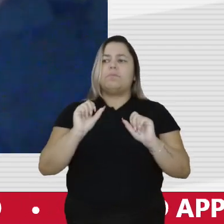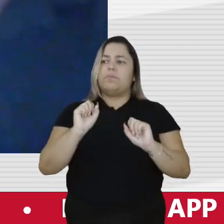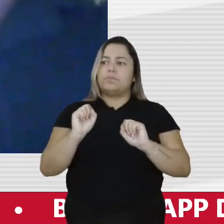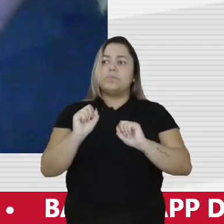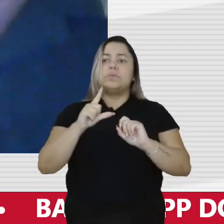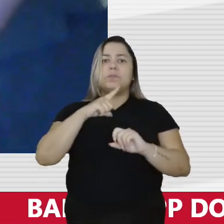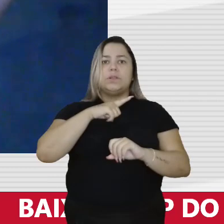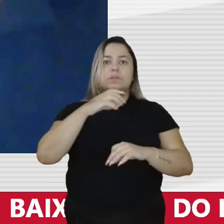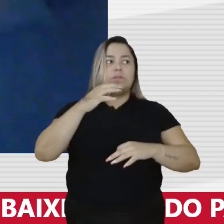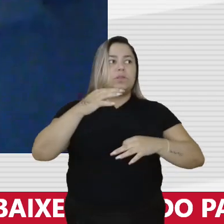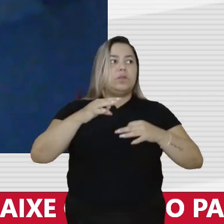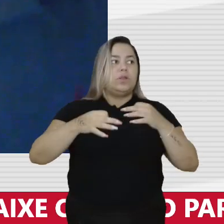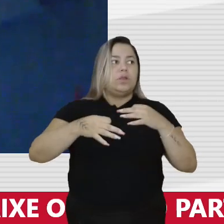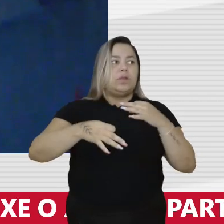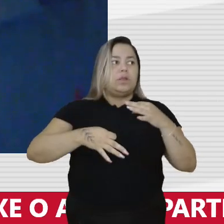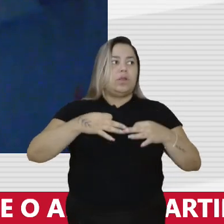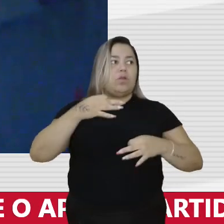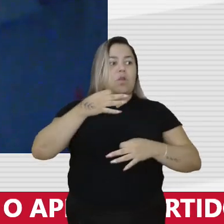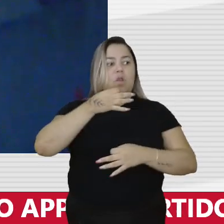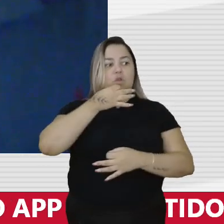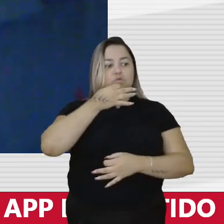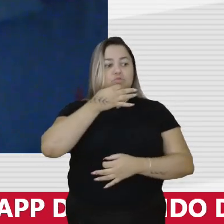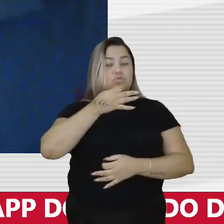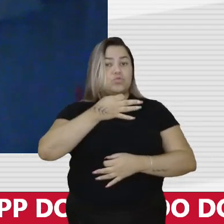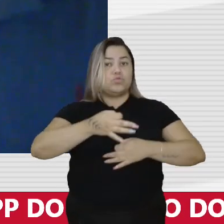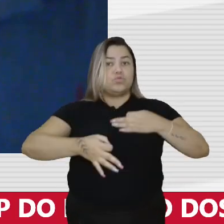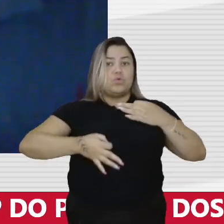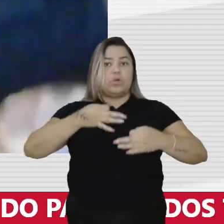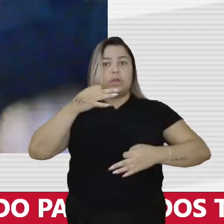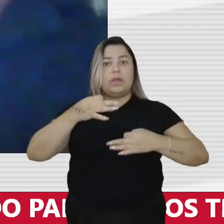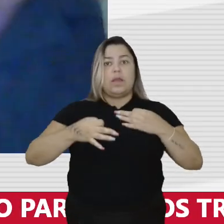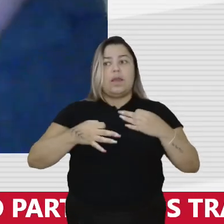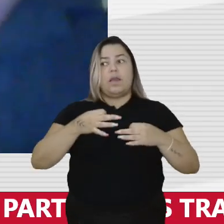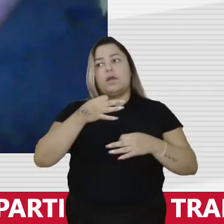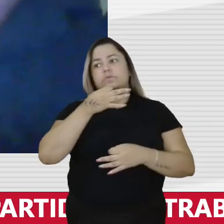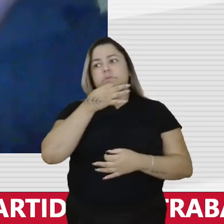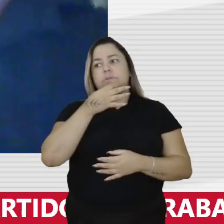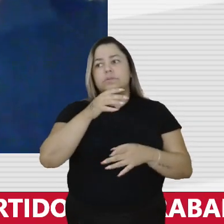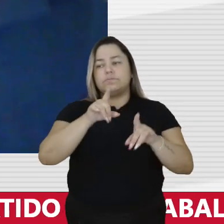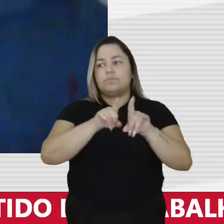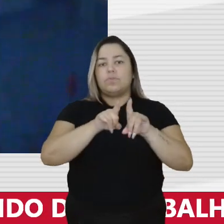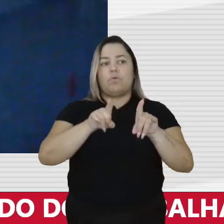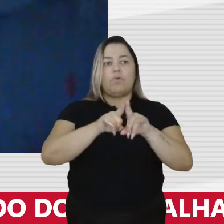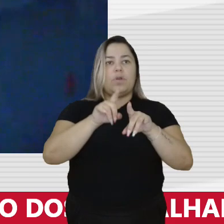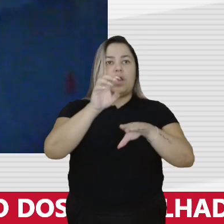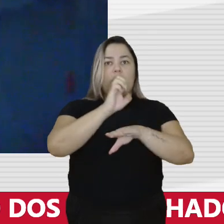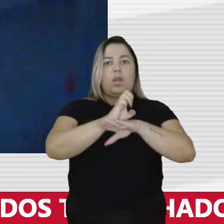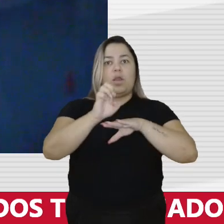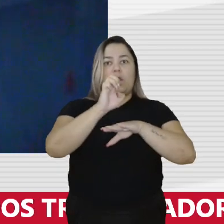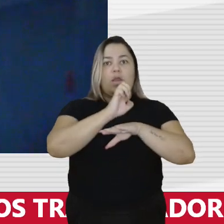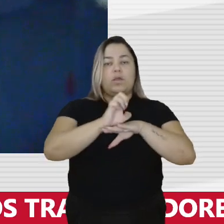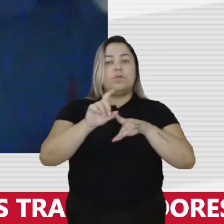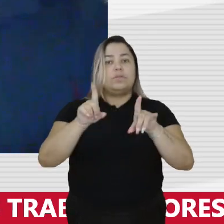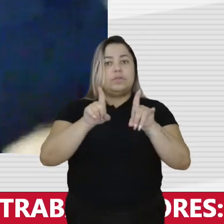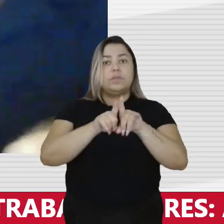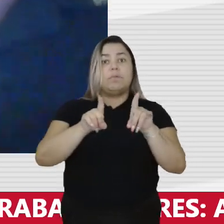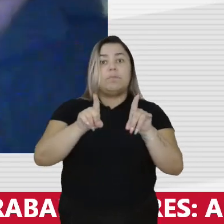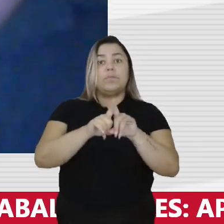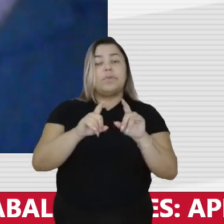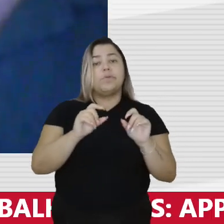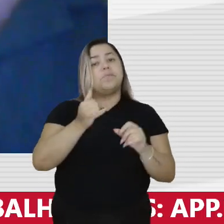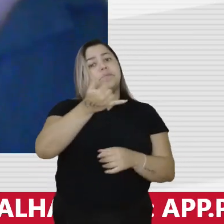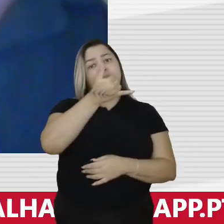julgadas historicamente. e o Estado brasileiro precisa pedir